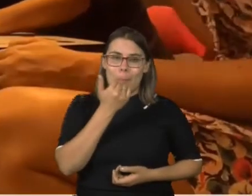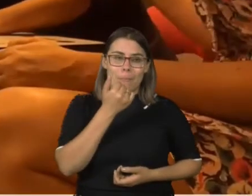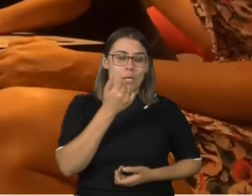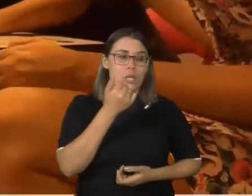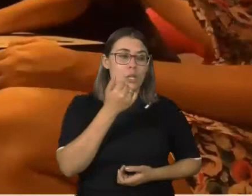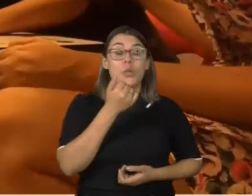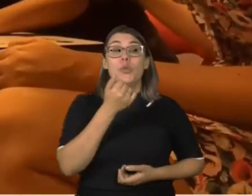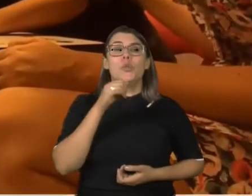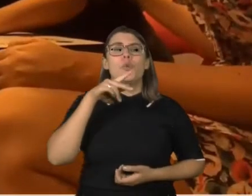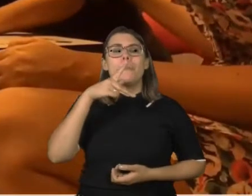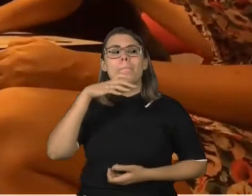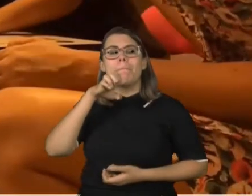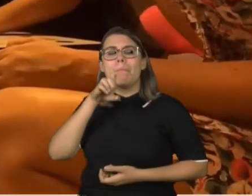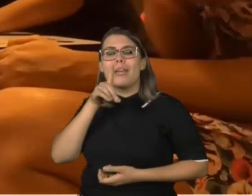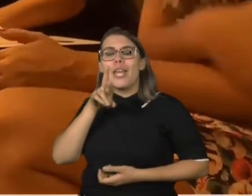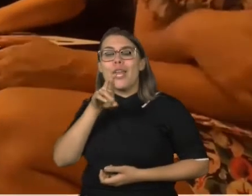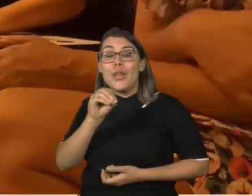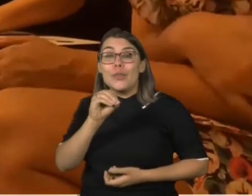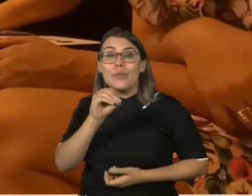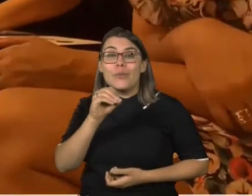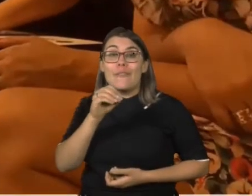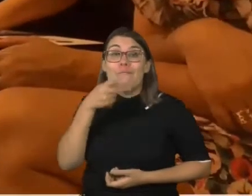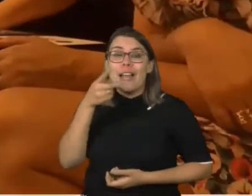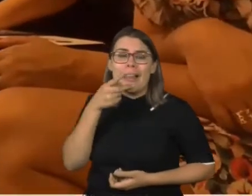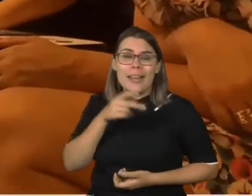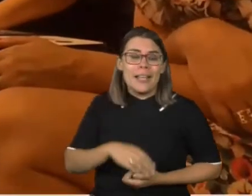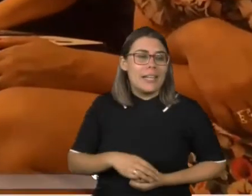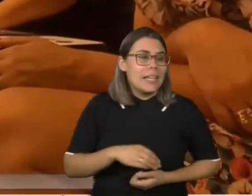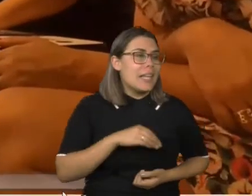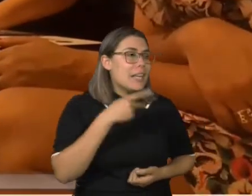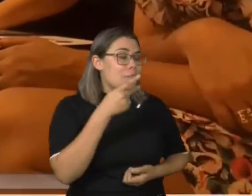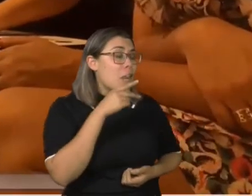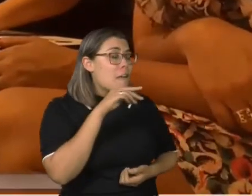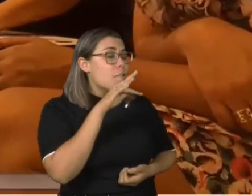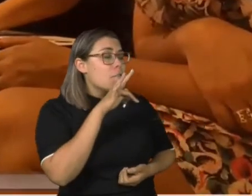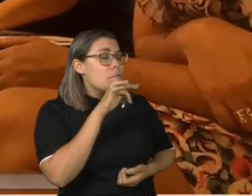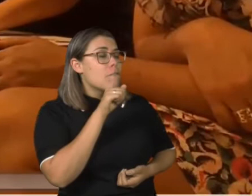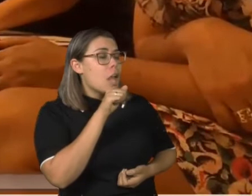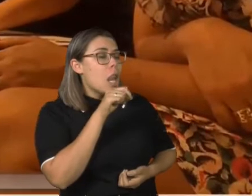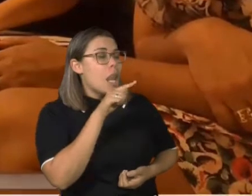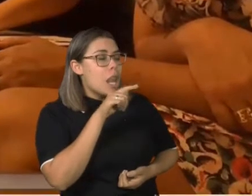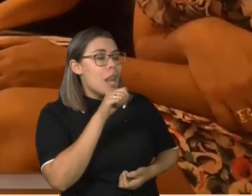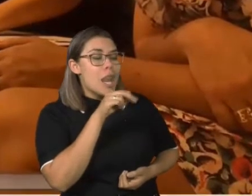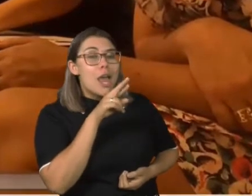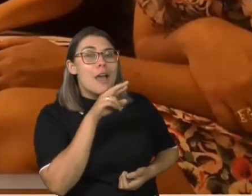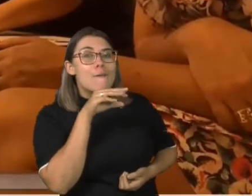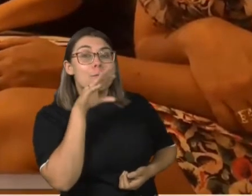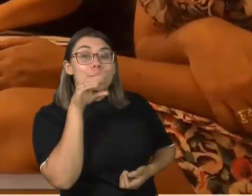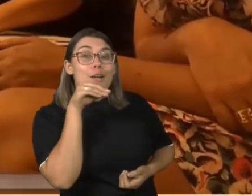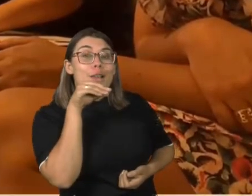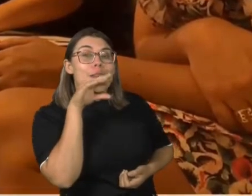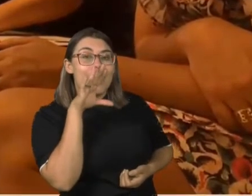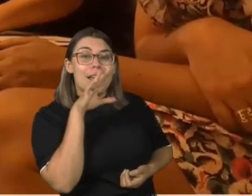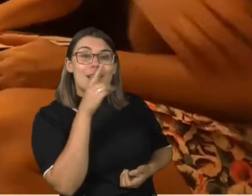Fala. Fala. Fala. mesmo. Não me abriu a boca pra eu falar. Ó,